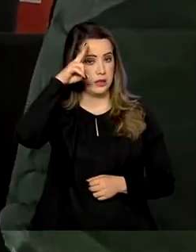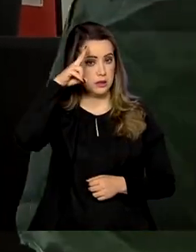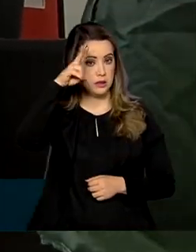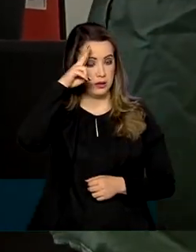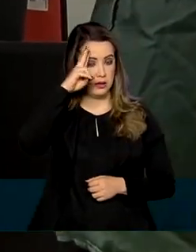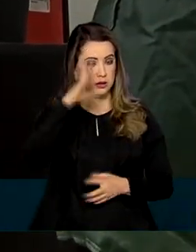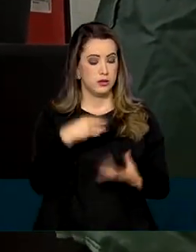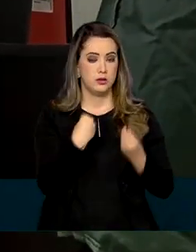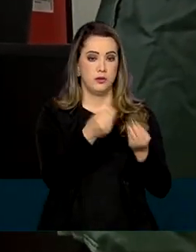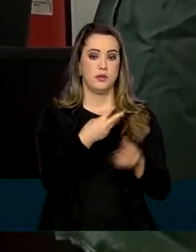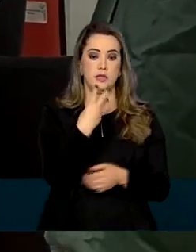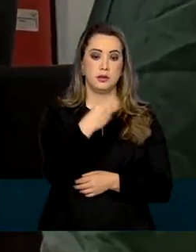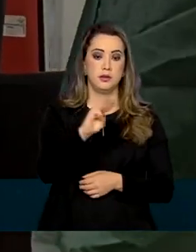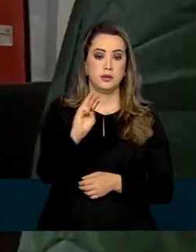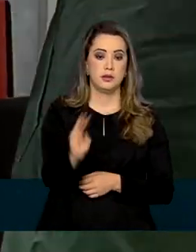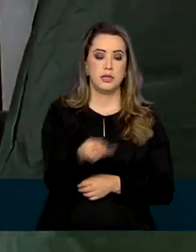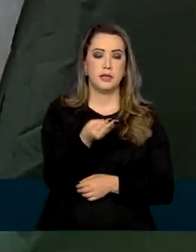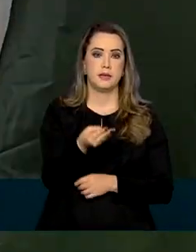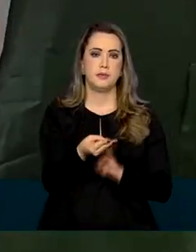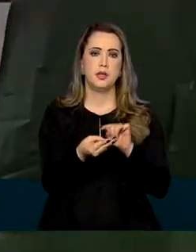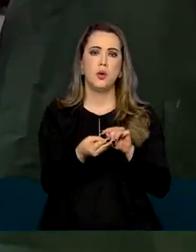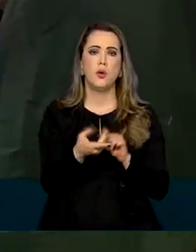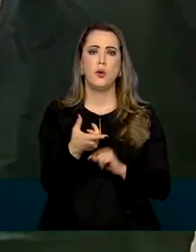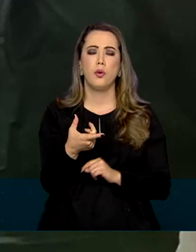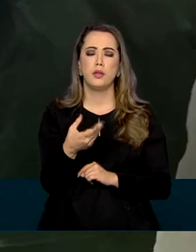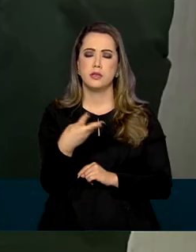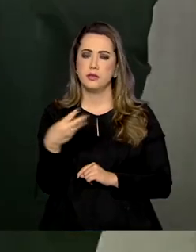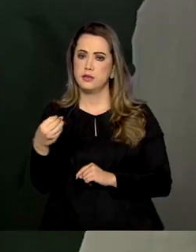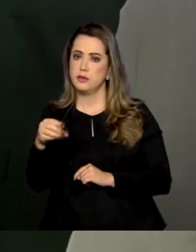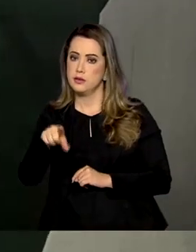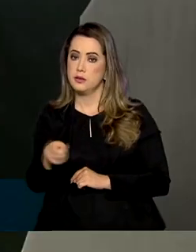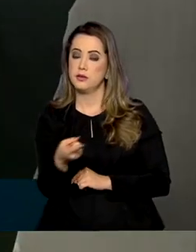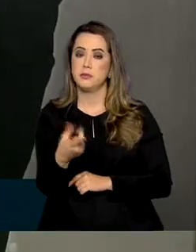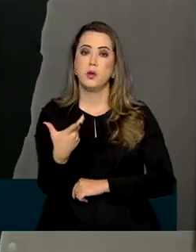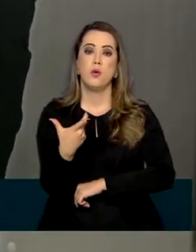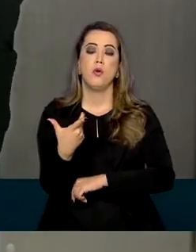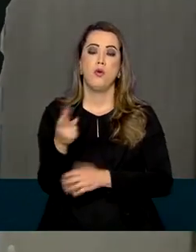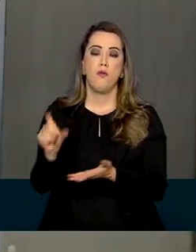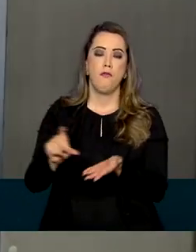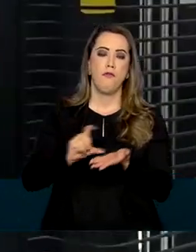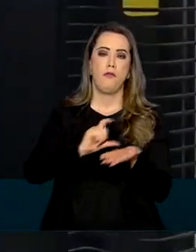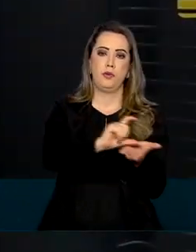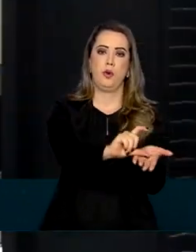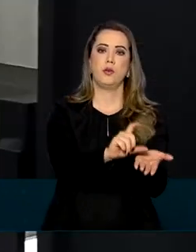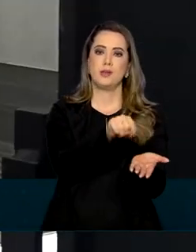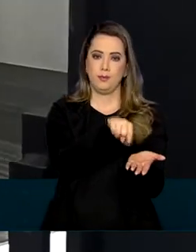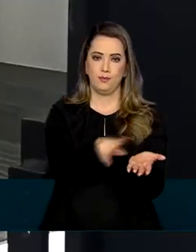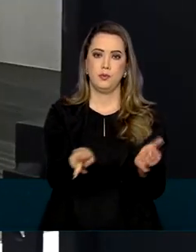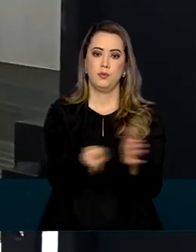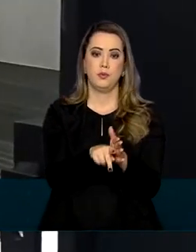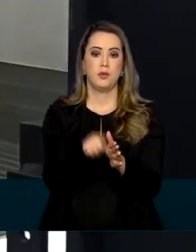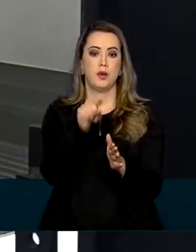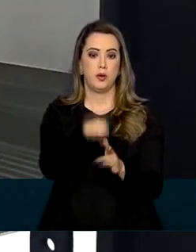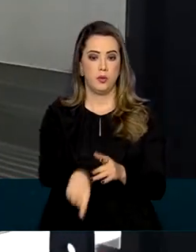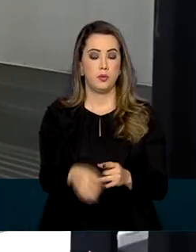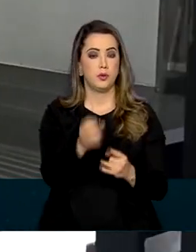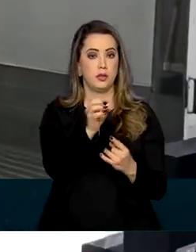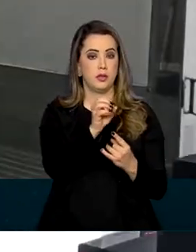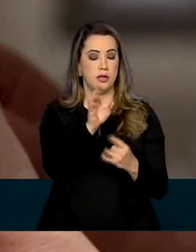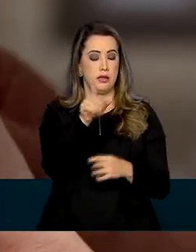mais 3,3 milhões de da Coronavac, também com ingrediente farmacêutico ativo